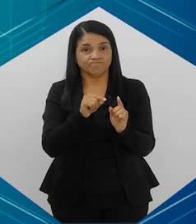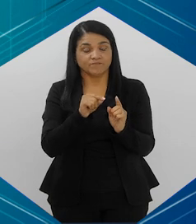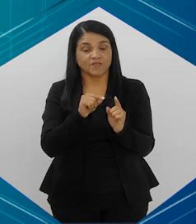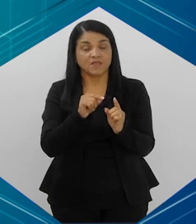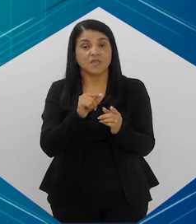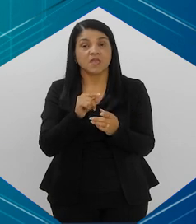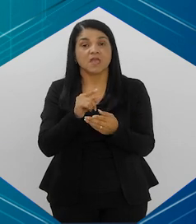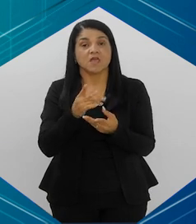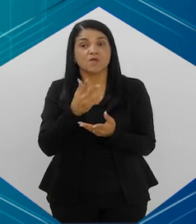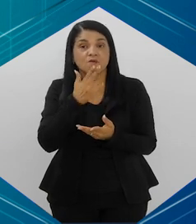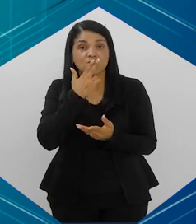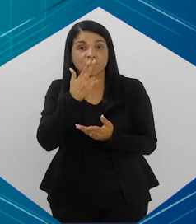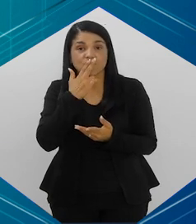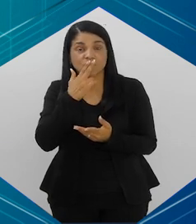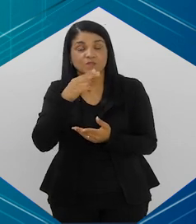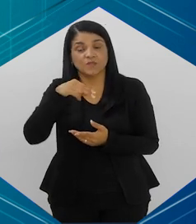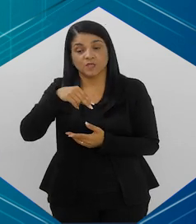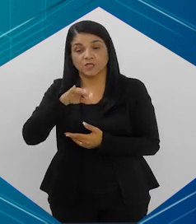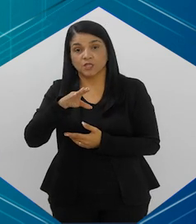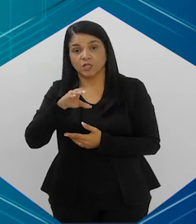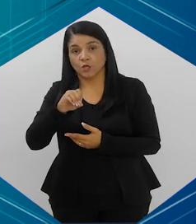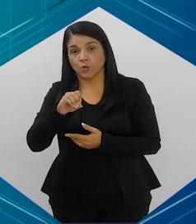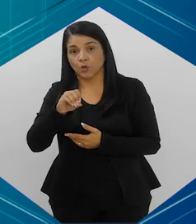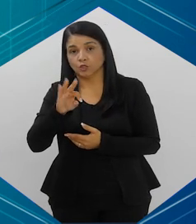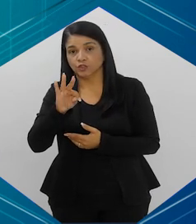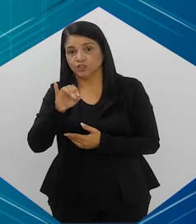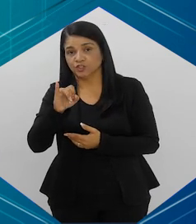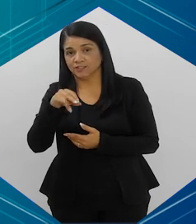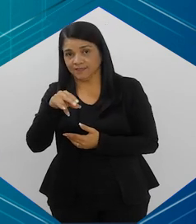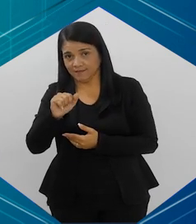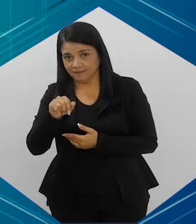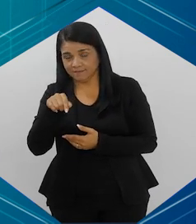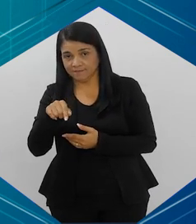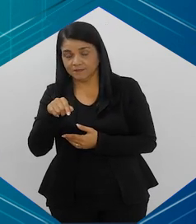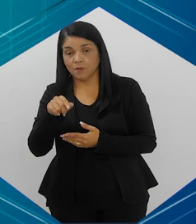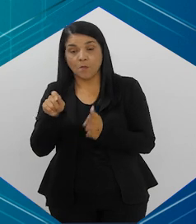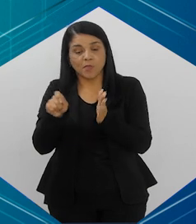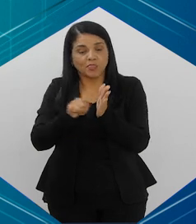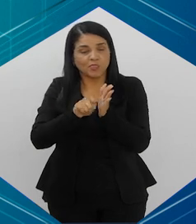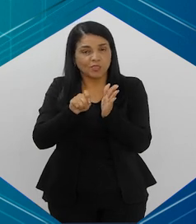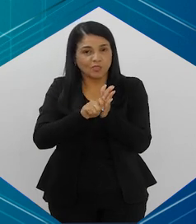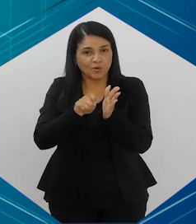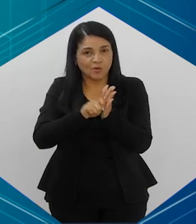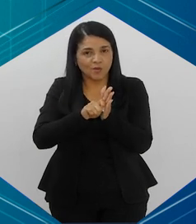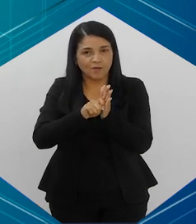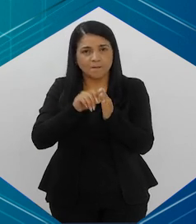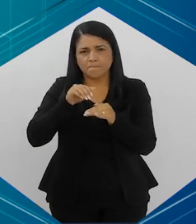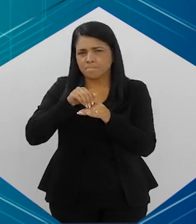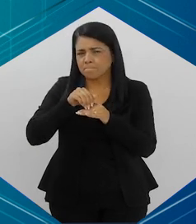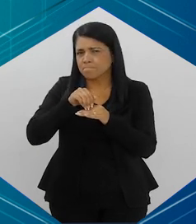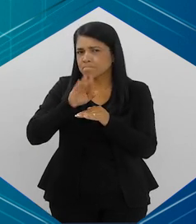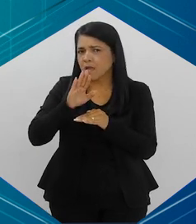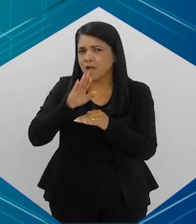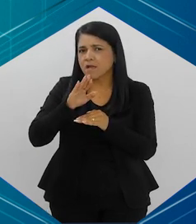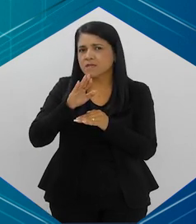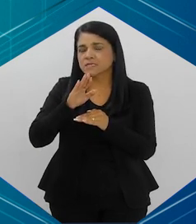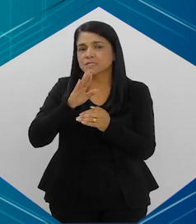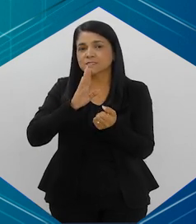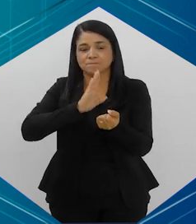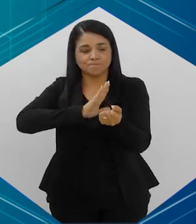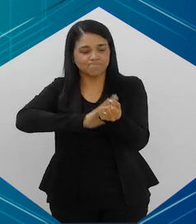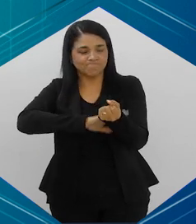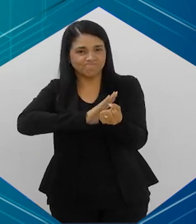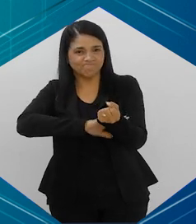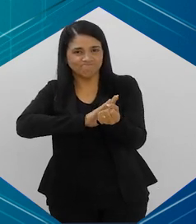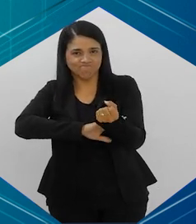reposição da nicotina. Como a gente conversou anteriormente, a nicotina é uma das drogas que mais causam